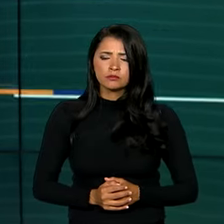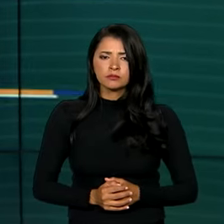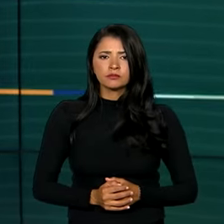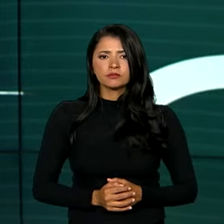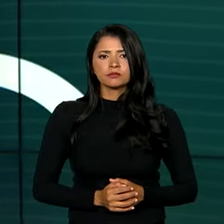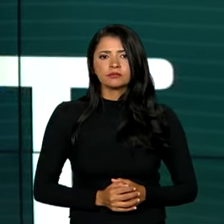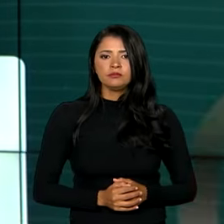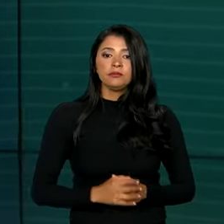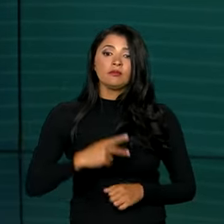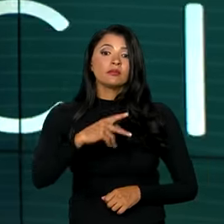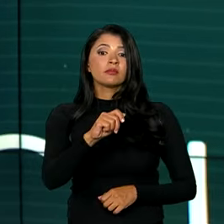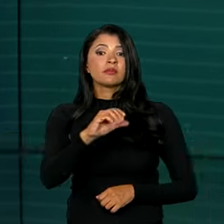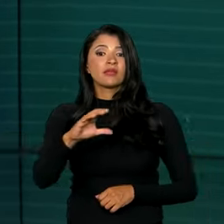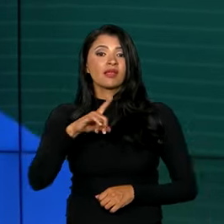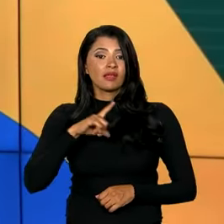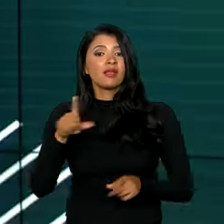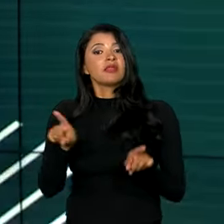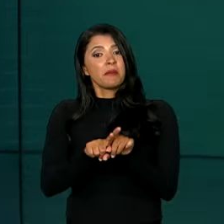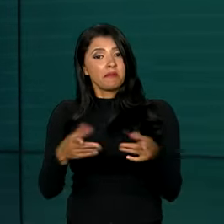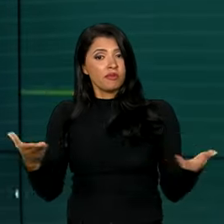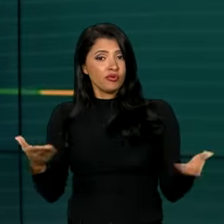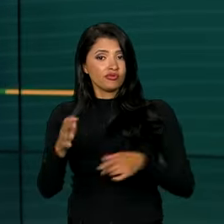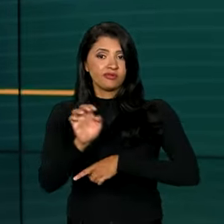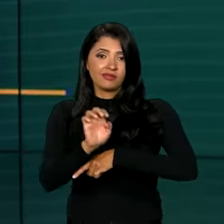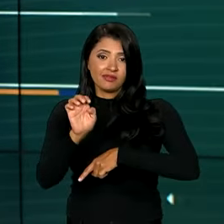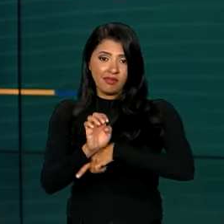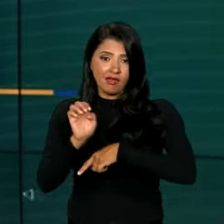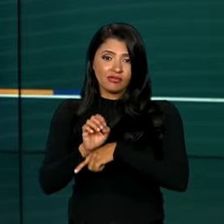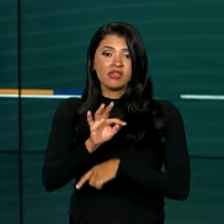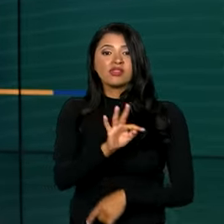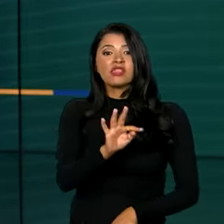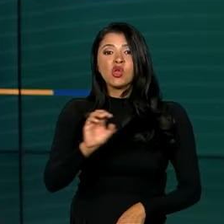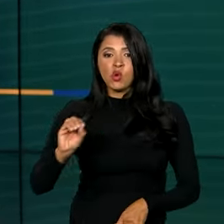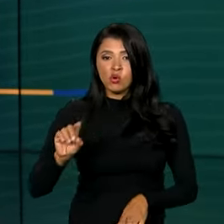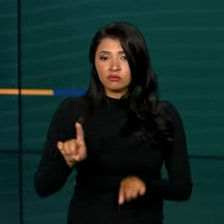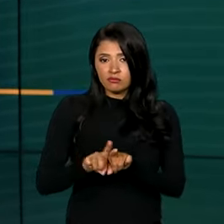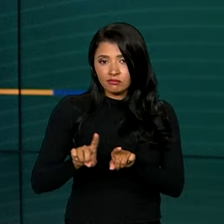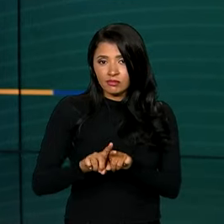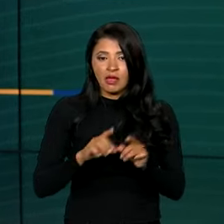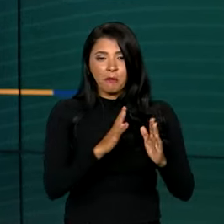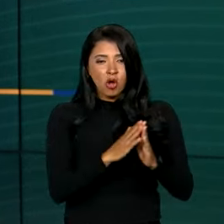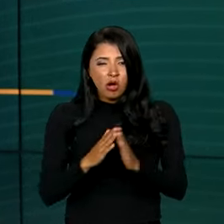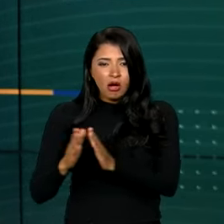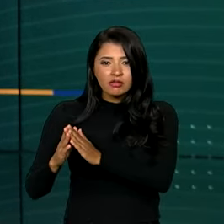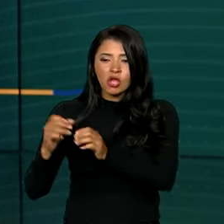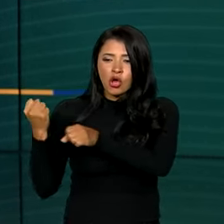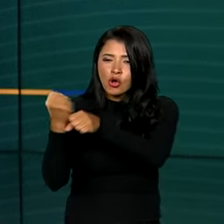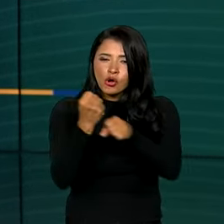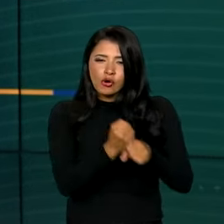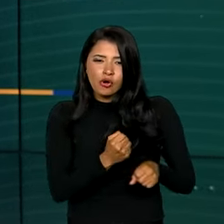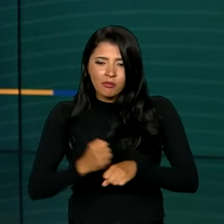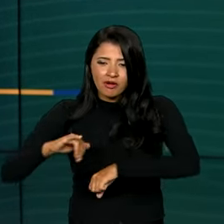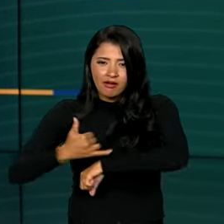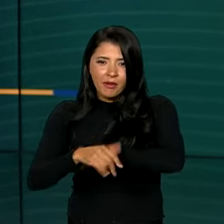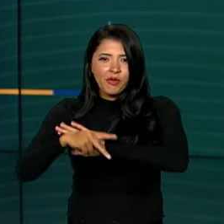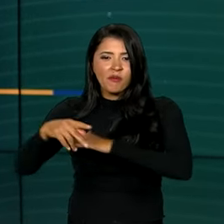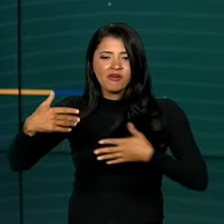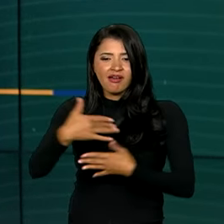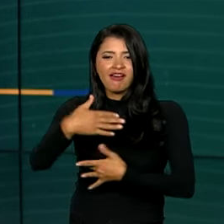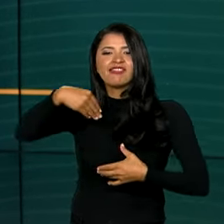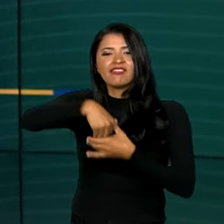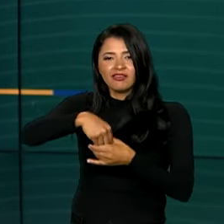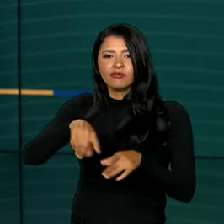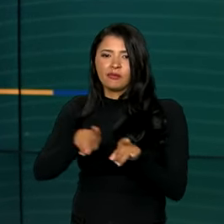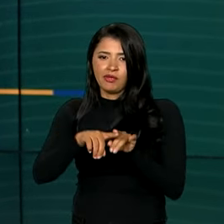E o PAC chegou hoje também ao estado do Tocantins. Além das moradias e de obras em infraestrutura urbana, o